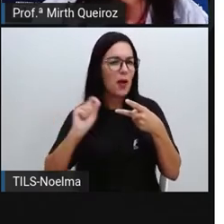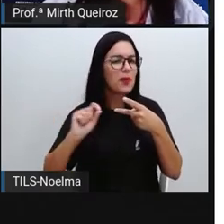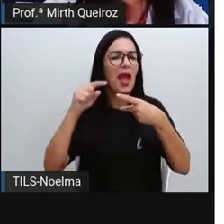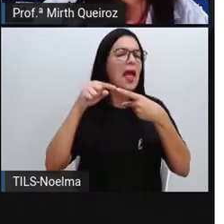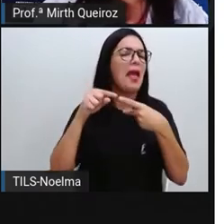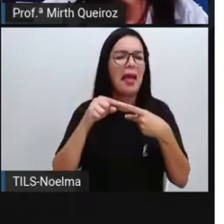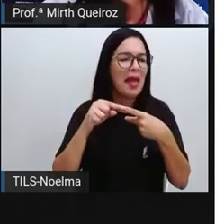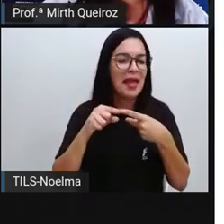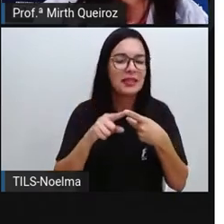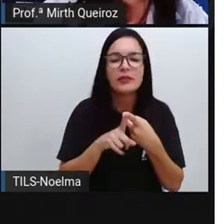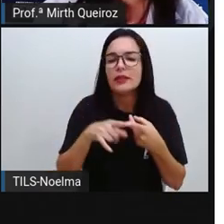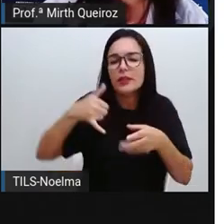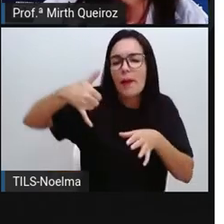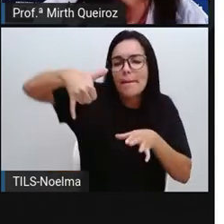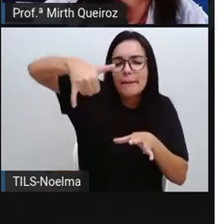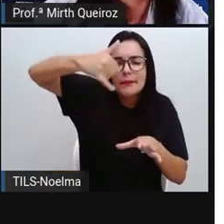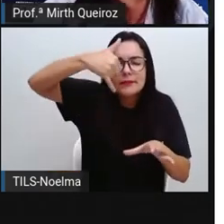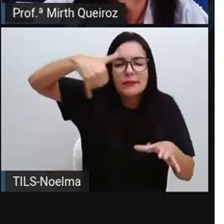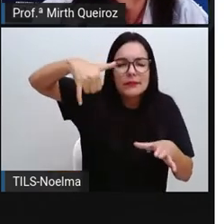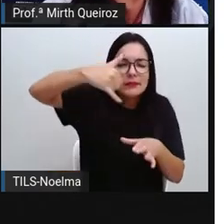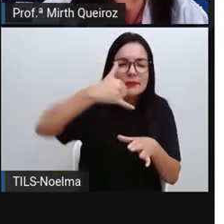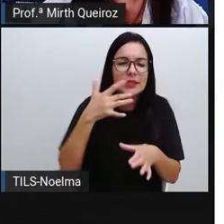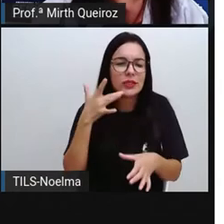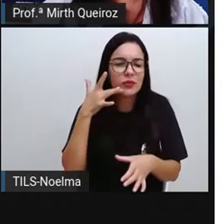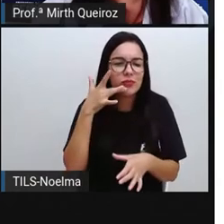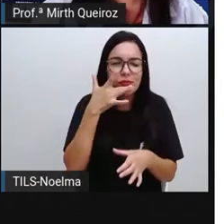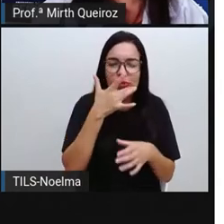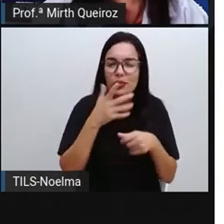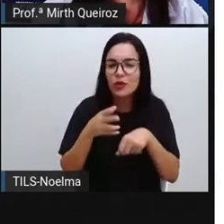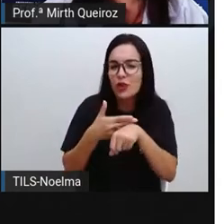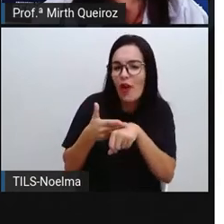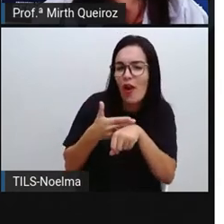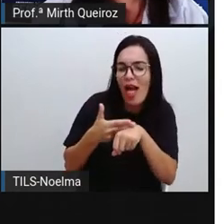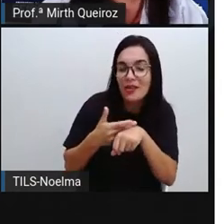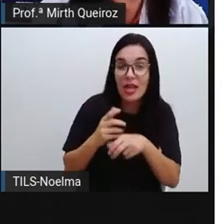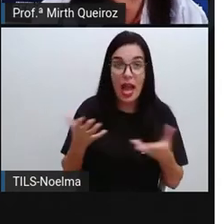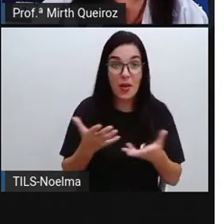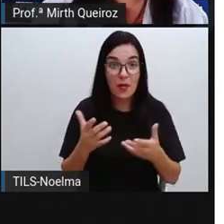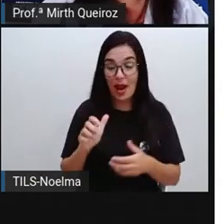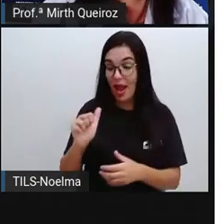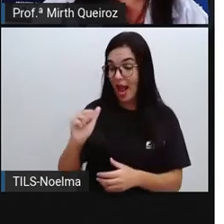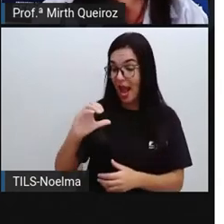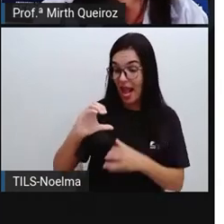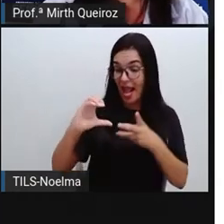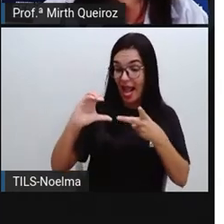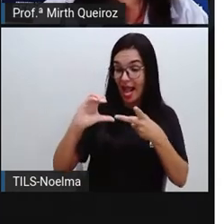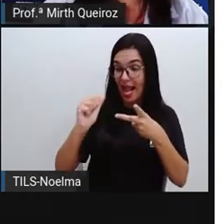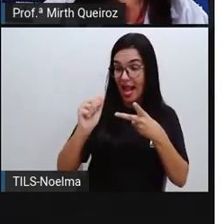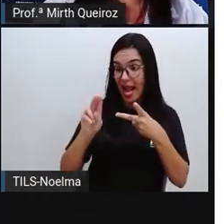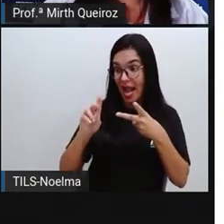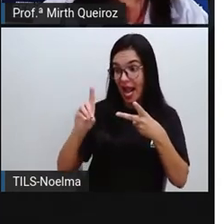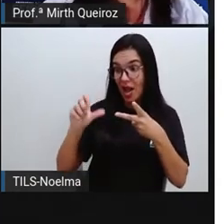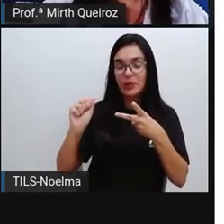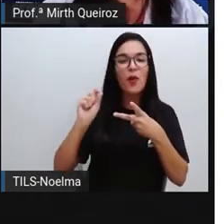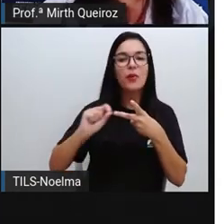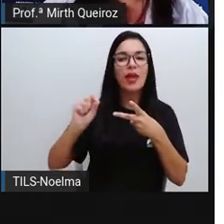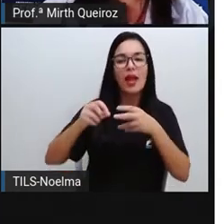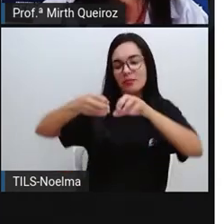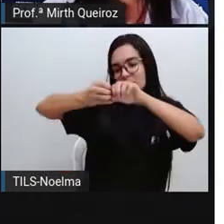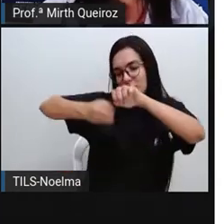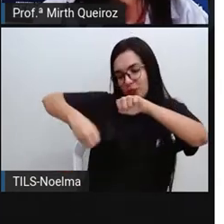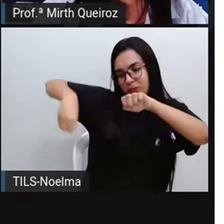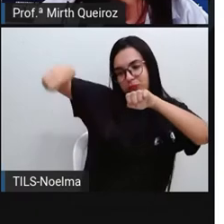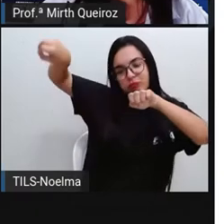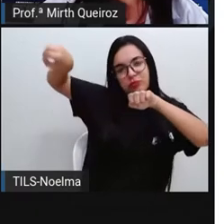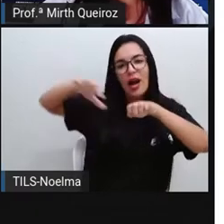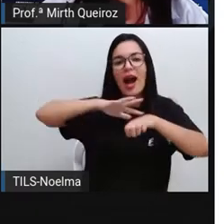chocolate, um líquido doce, né? E calda com U, o rabo de um animal. Então, você